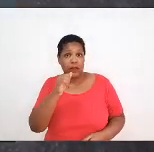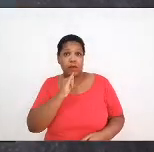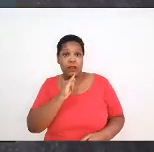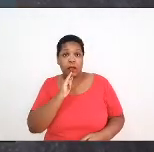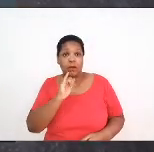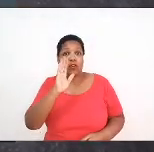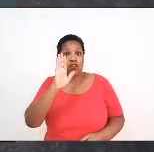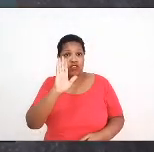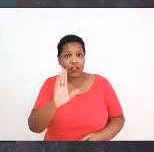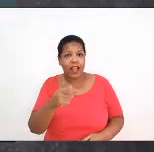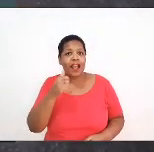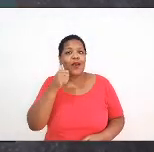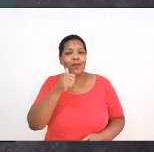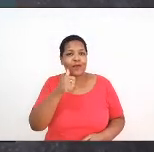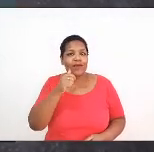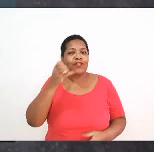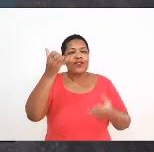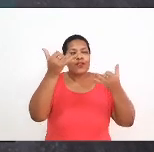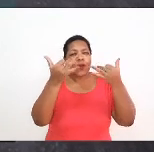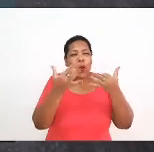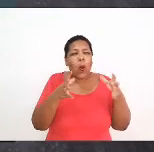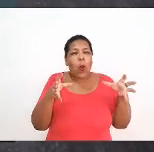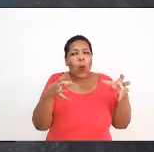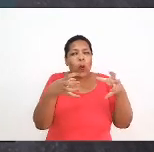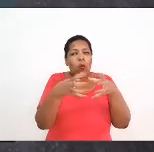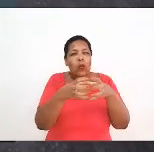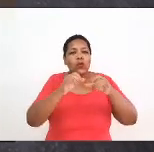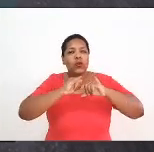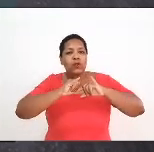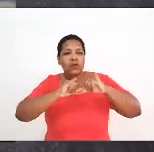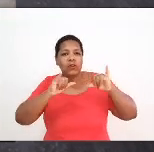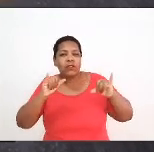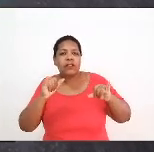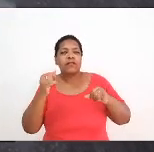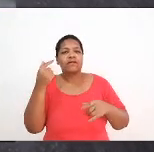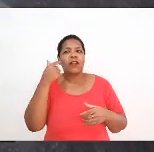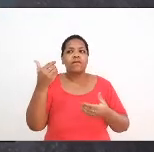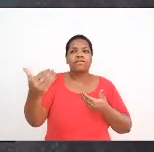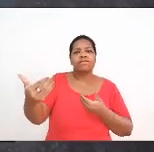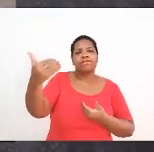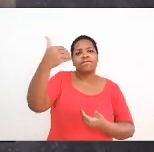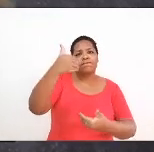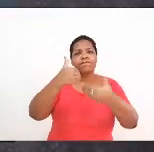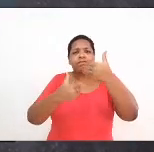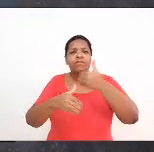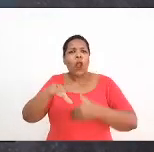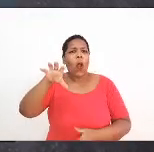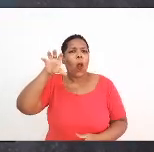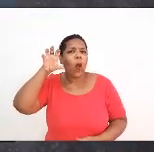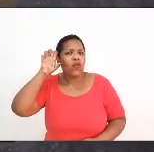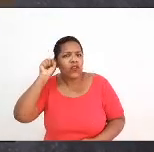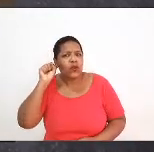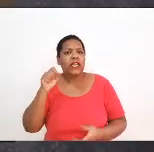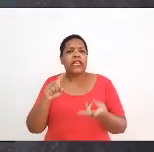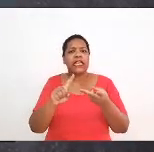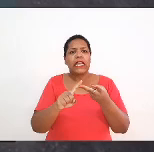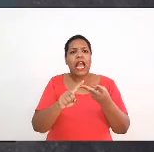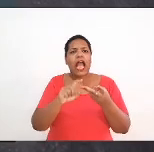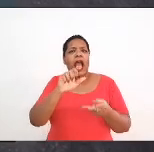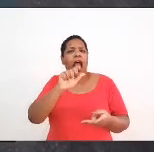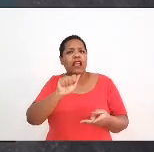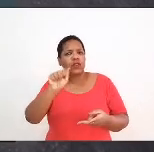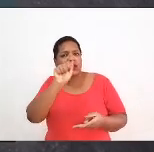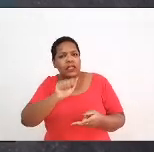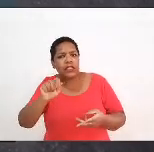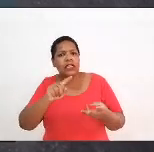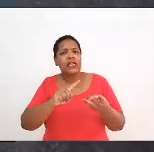um conjunto de informações que foram nos chegando via ouvidoria, via ABEP, via conselhos regionais, que essa